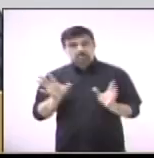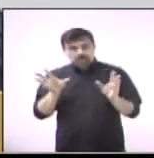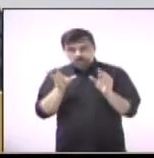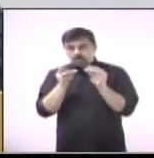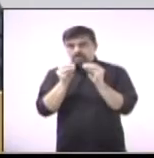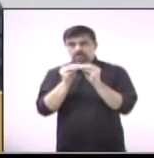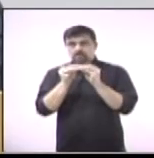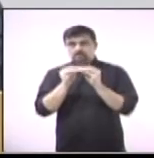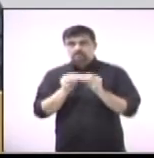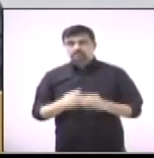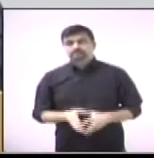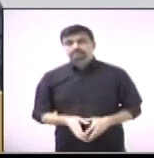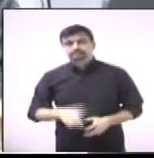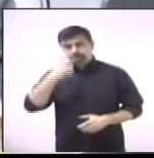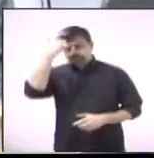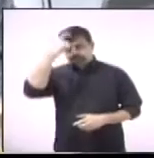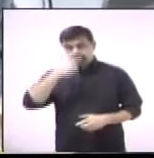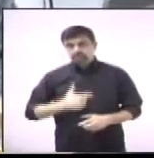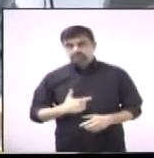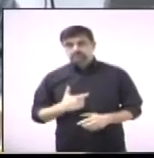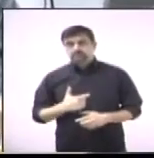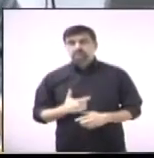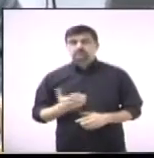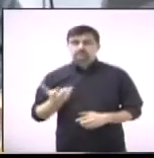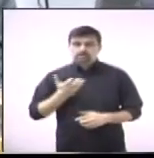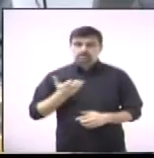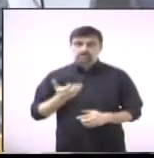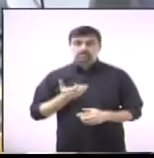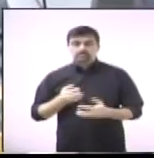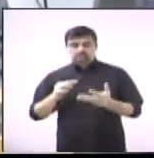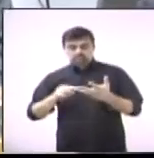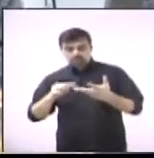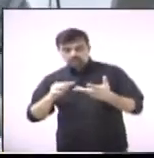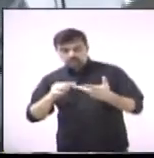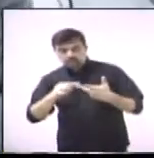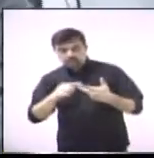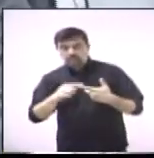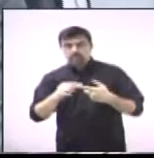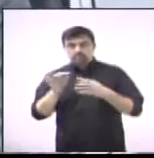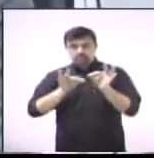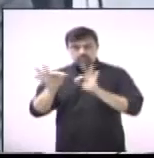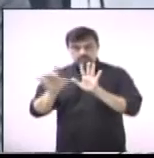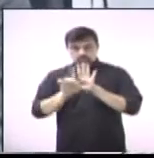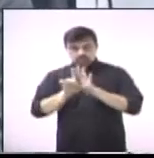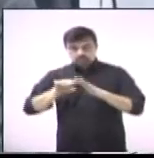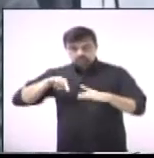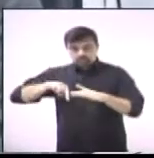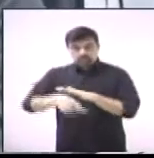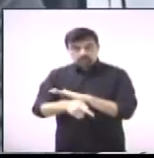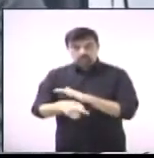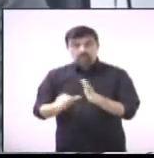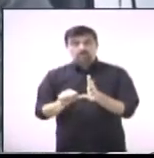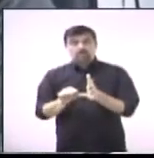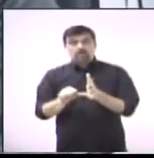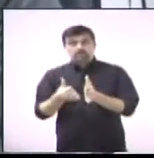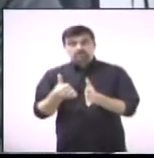bem breve, já que eu fiquei de fazer os comentários mais aprofundados na data de hoje. Primeiro aí,